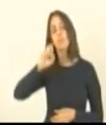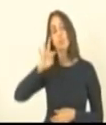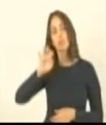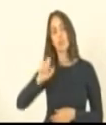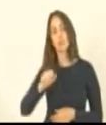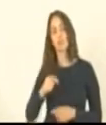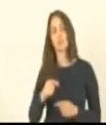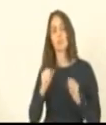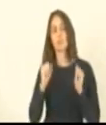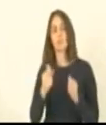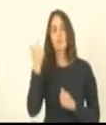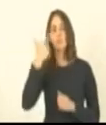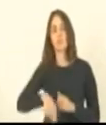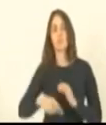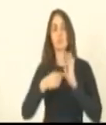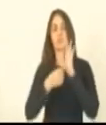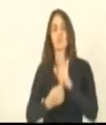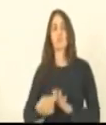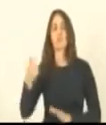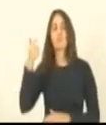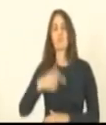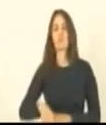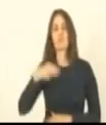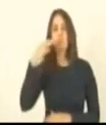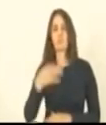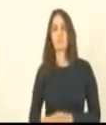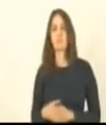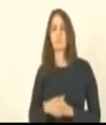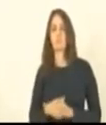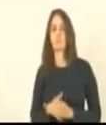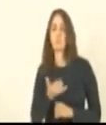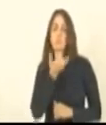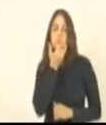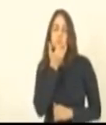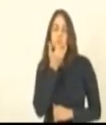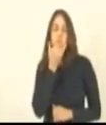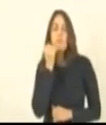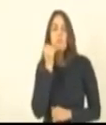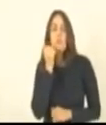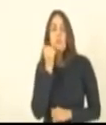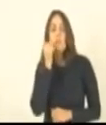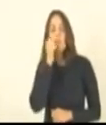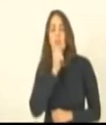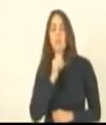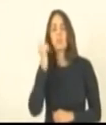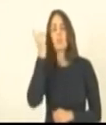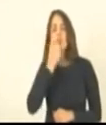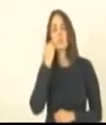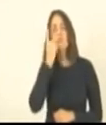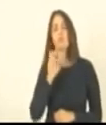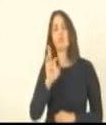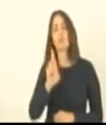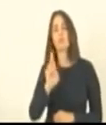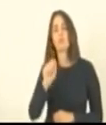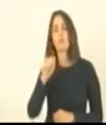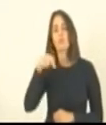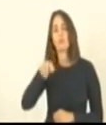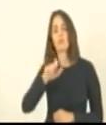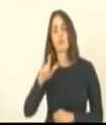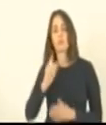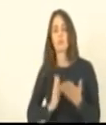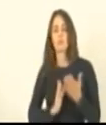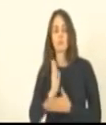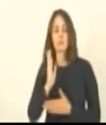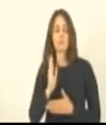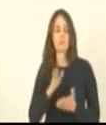pode ser reapresentado e nós certamente desculpa deputada Raquel e poderemos inclusive aprovar e que o governo